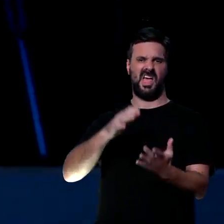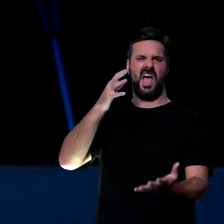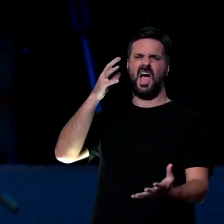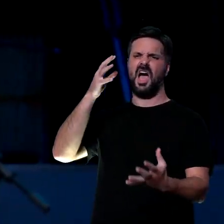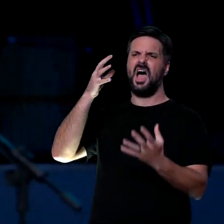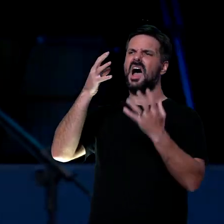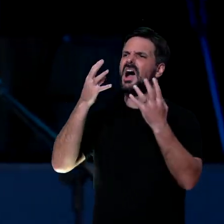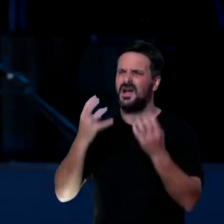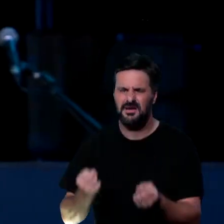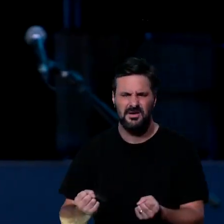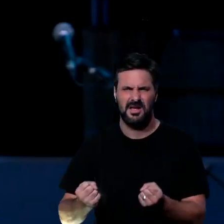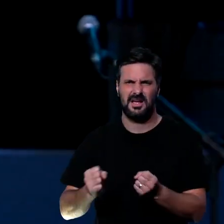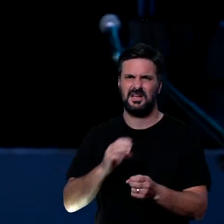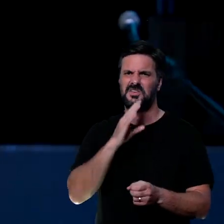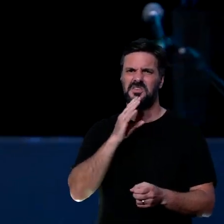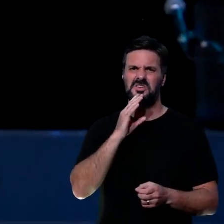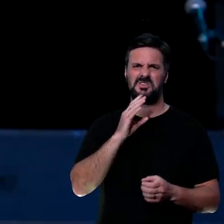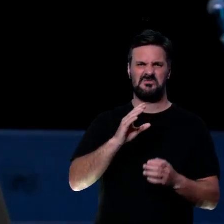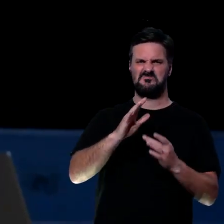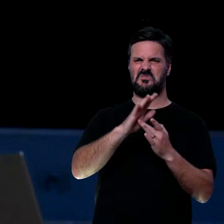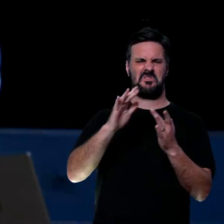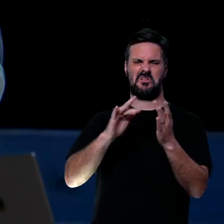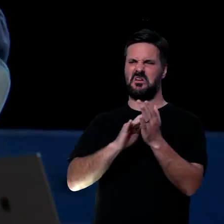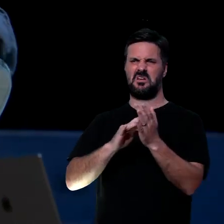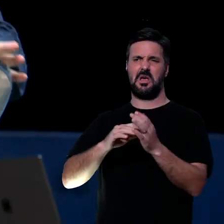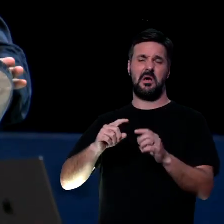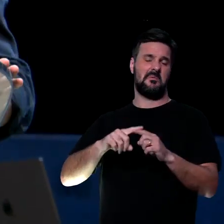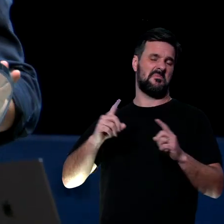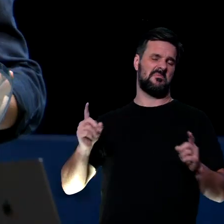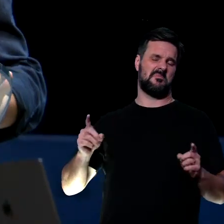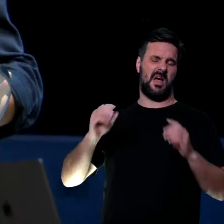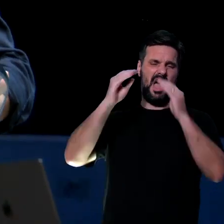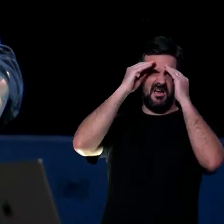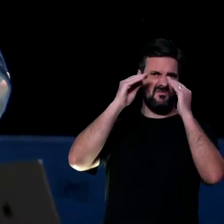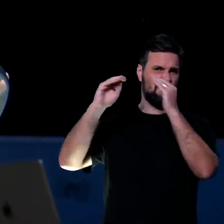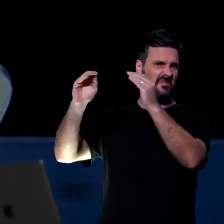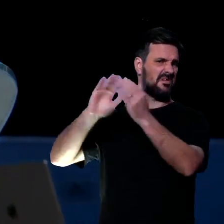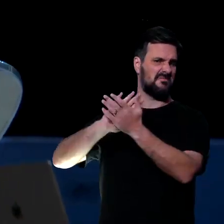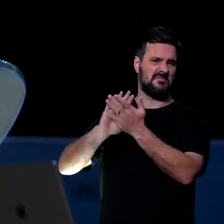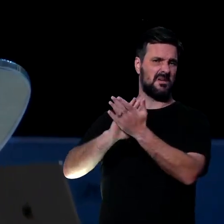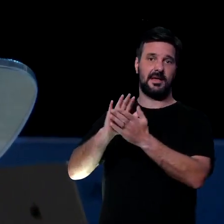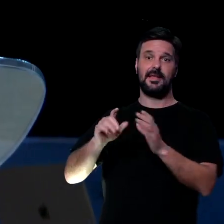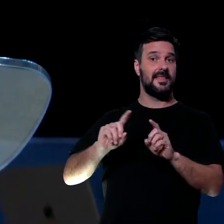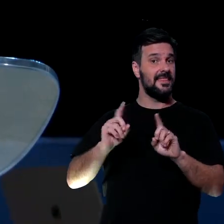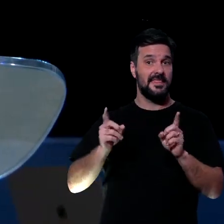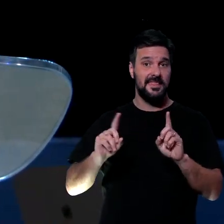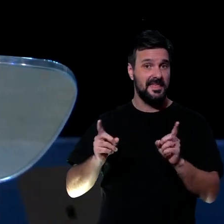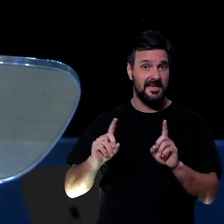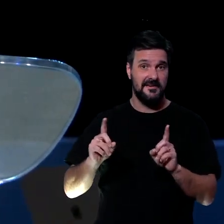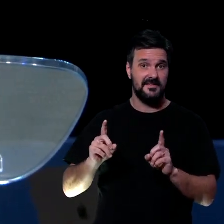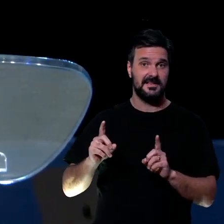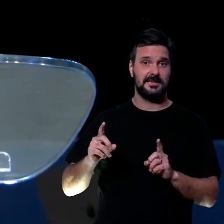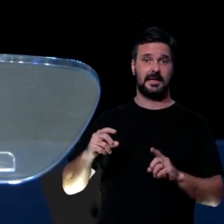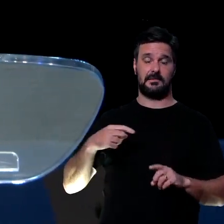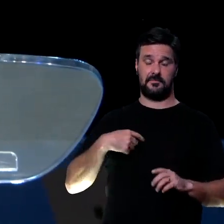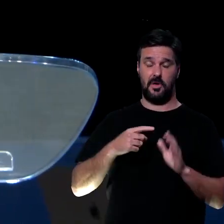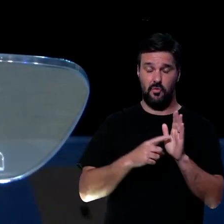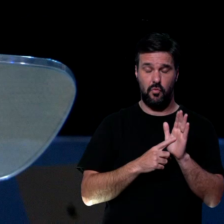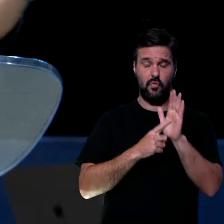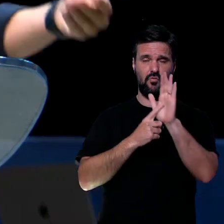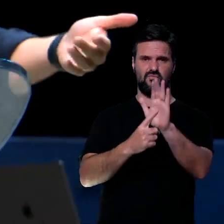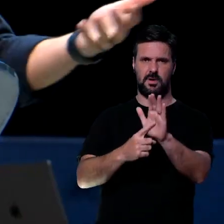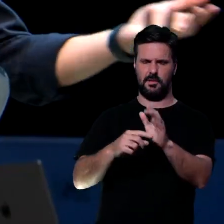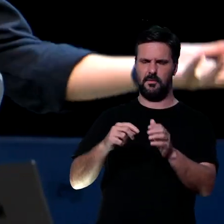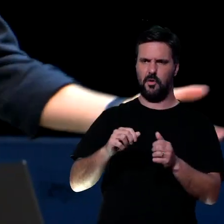obedecê-lo. Não tem como você dizer, não, eu acredito no amor de Deus. Você só demonstra que acredita se você então